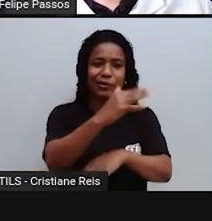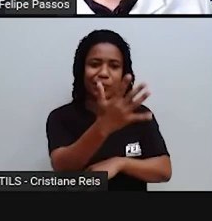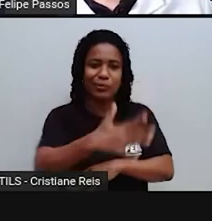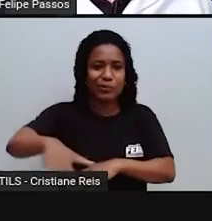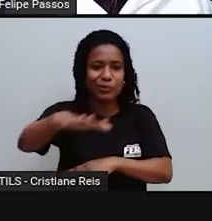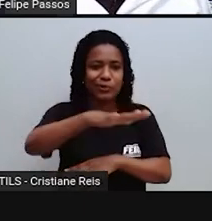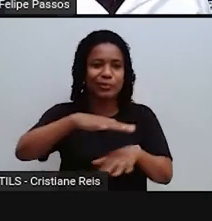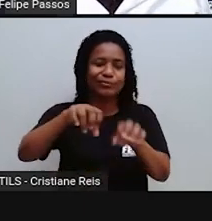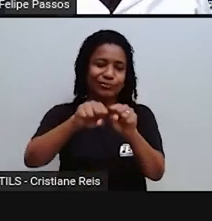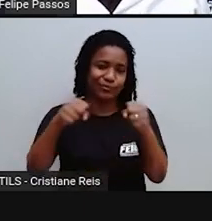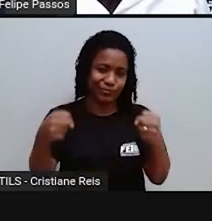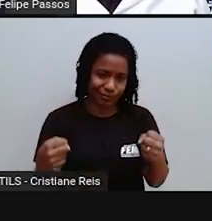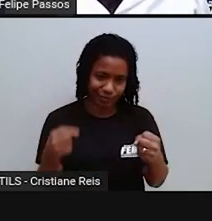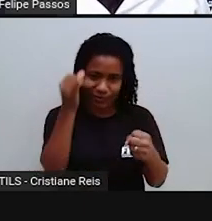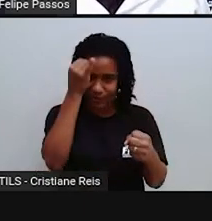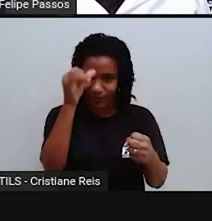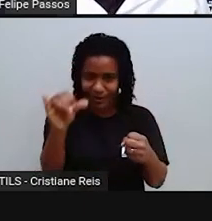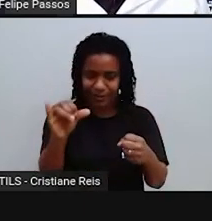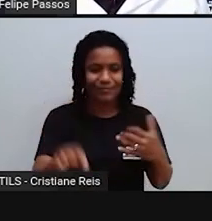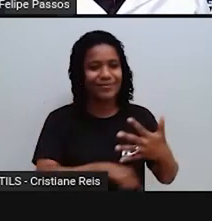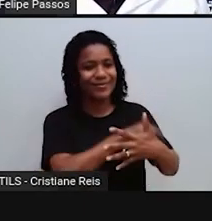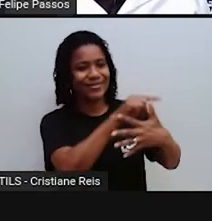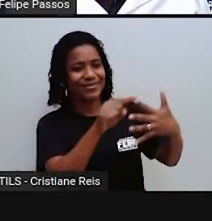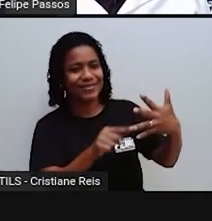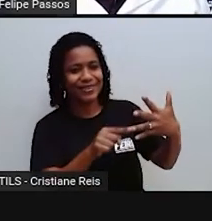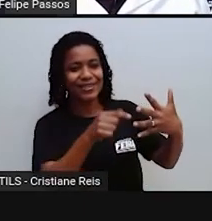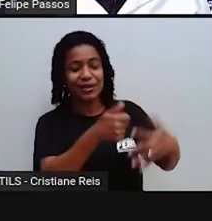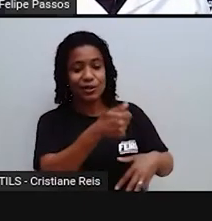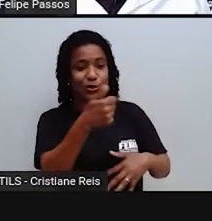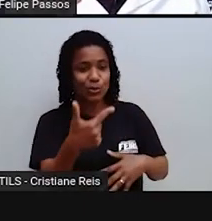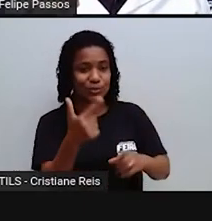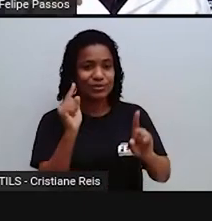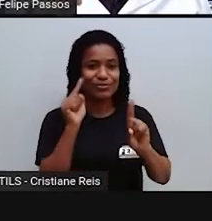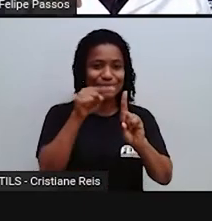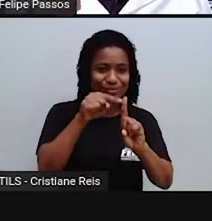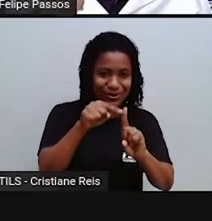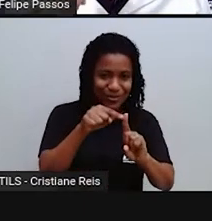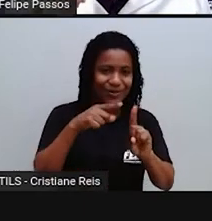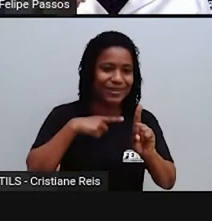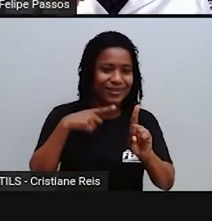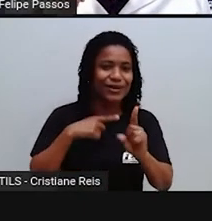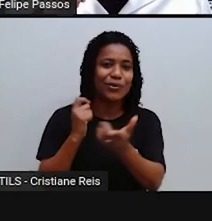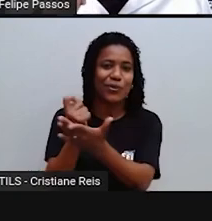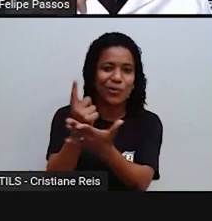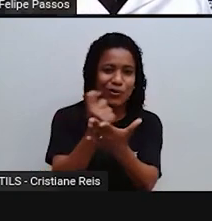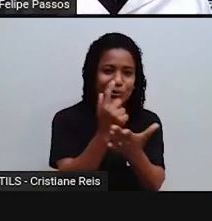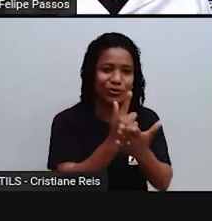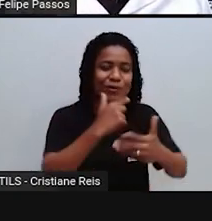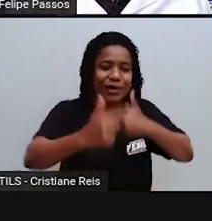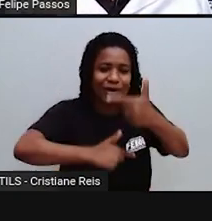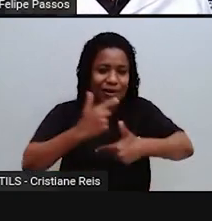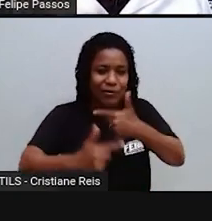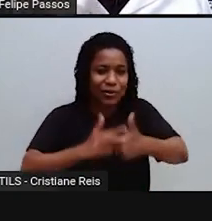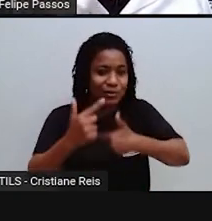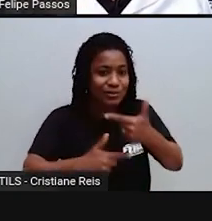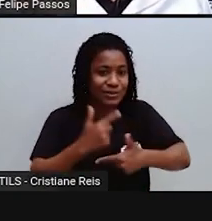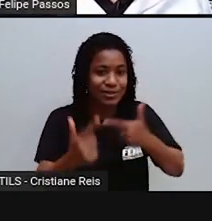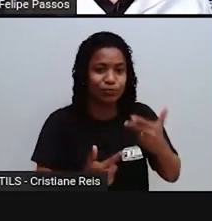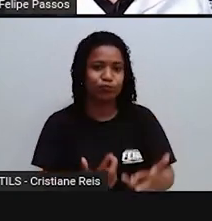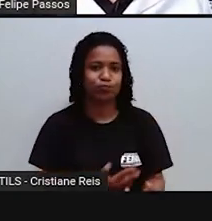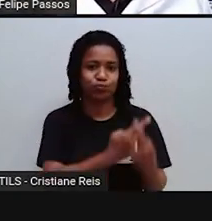12, consumo e produção responsável, é aquela história que a falou dos quatro R, vocês estão lembrados? Repensar,